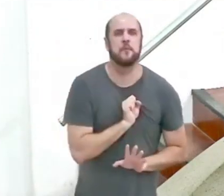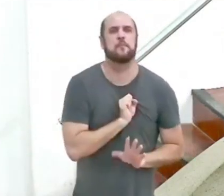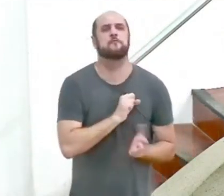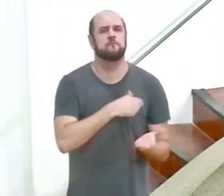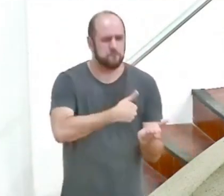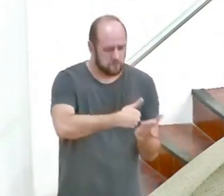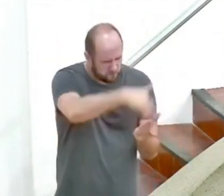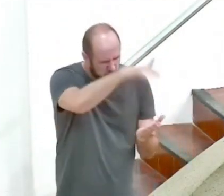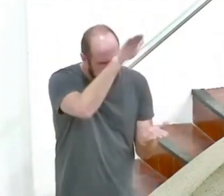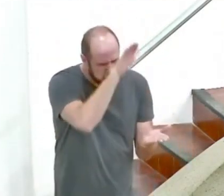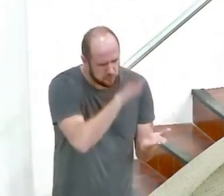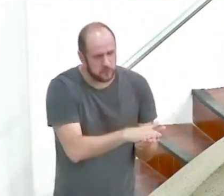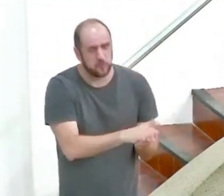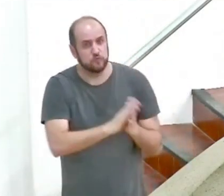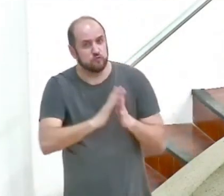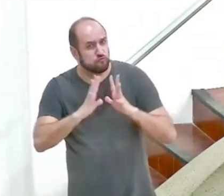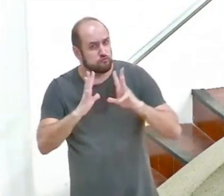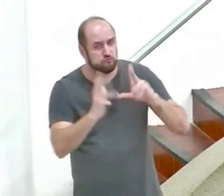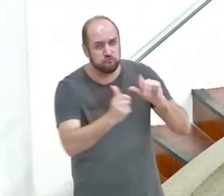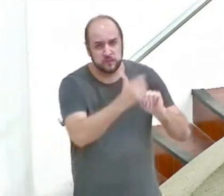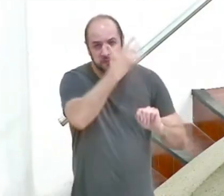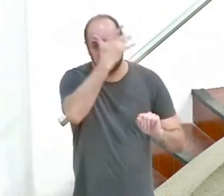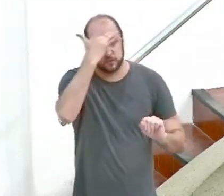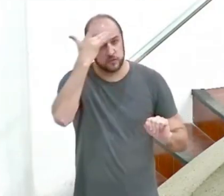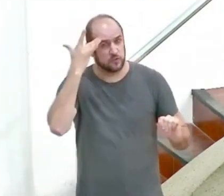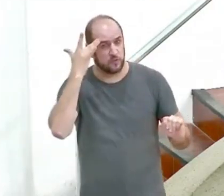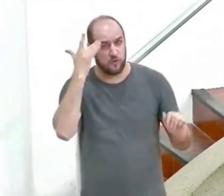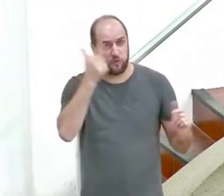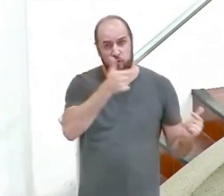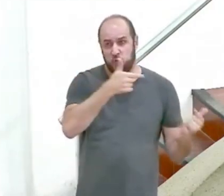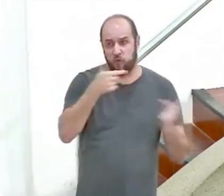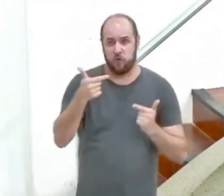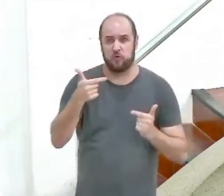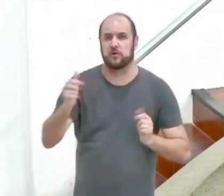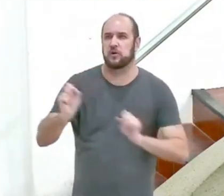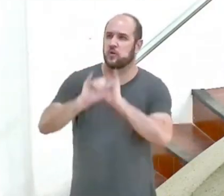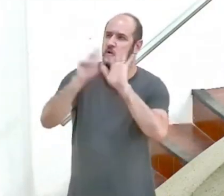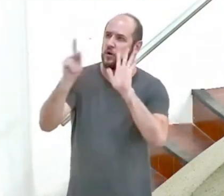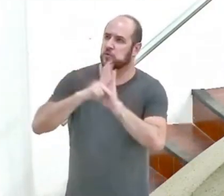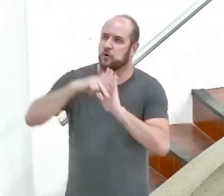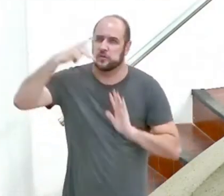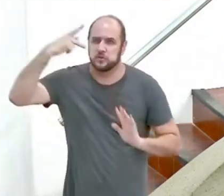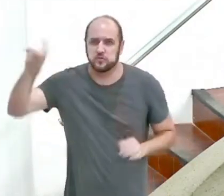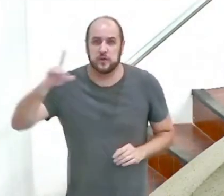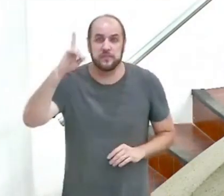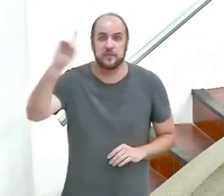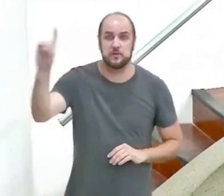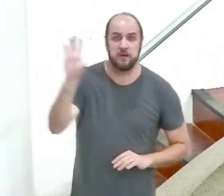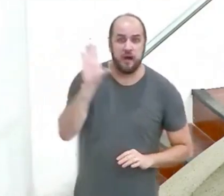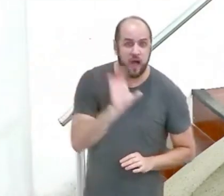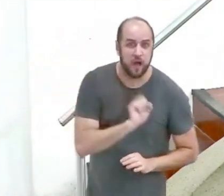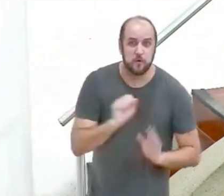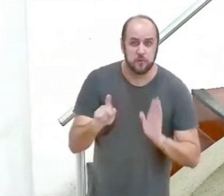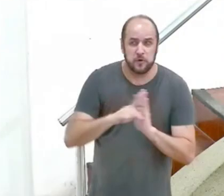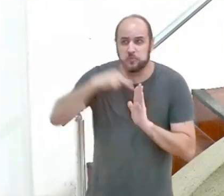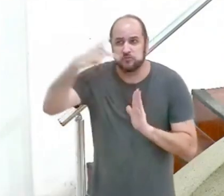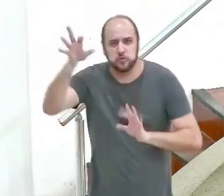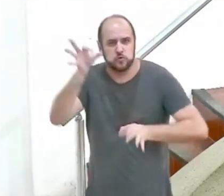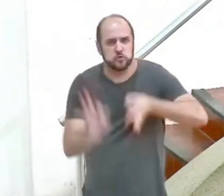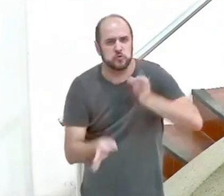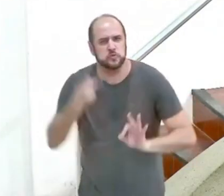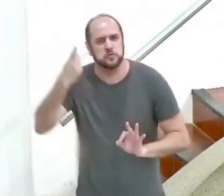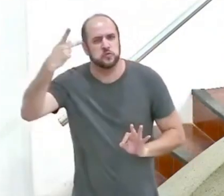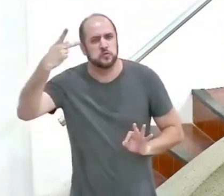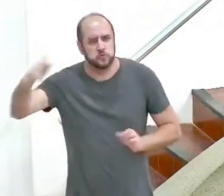tudo aquilo que fere a sua própria glória Deus tem tanto amor pelo seu próprio nome pela justiça